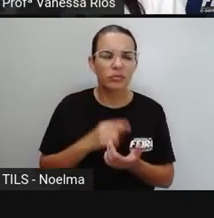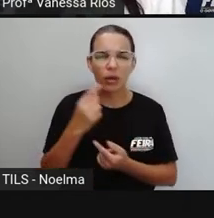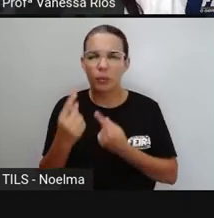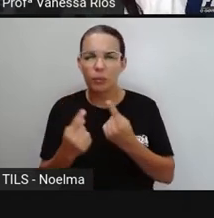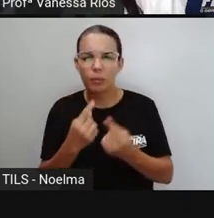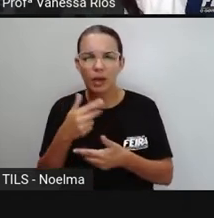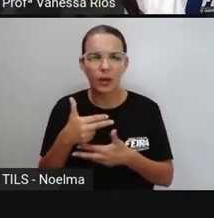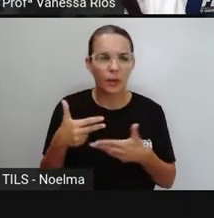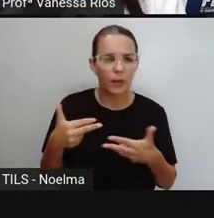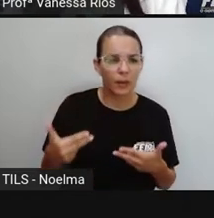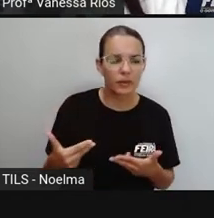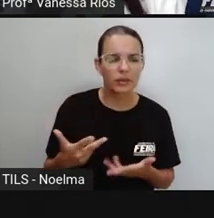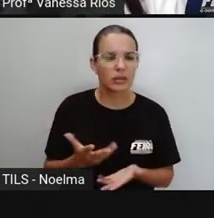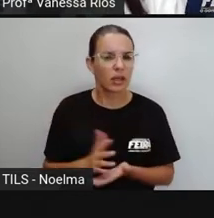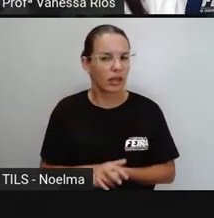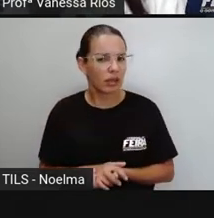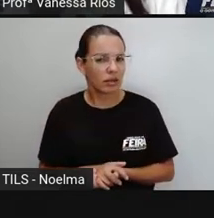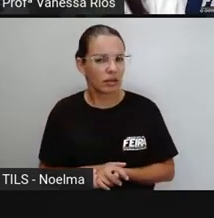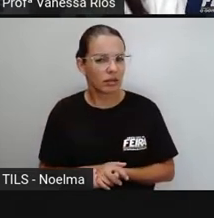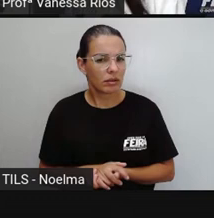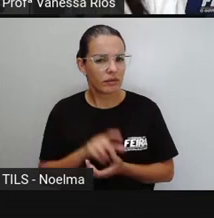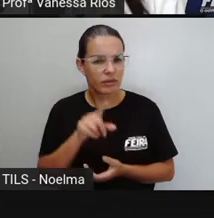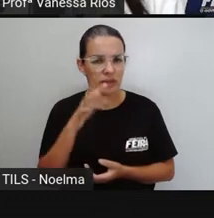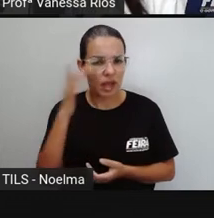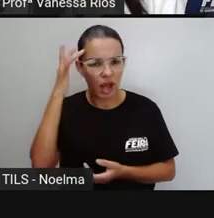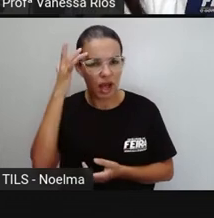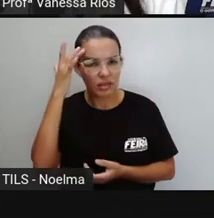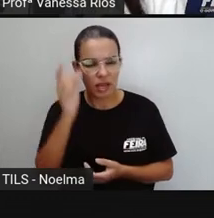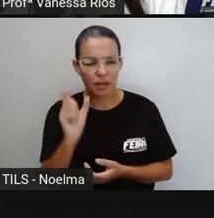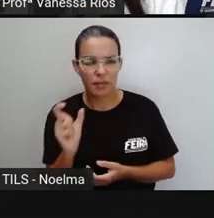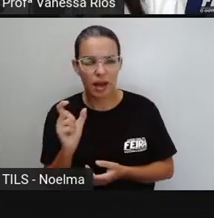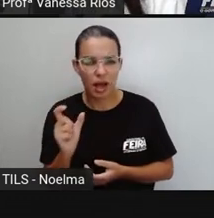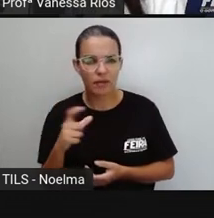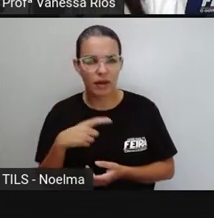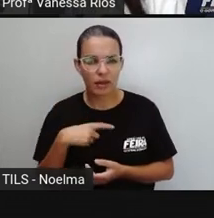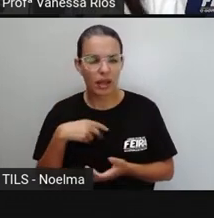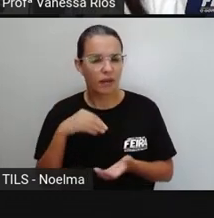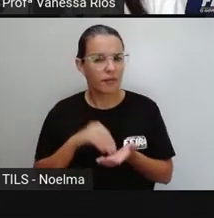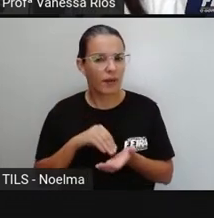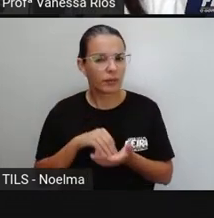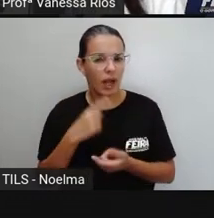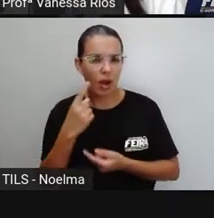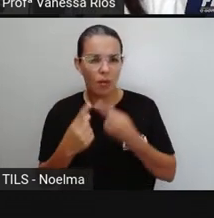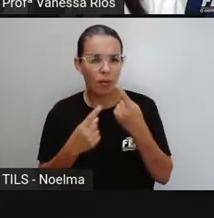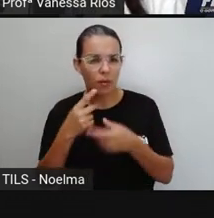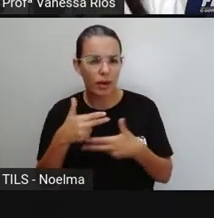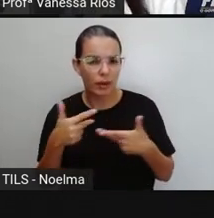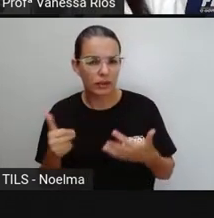Acha que está faltando, não é? Alguma coisa nas palavras que estão aí escritas nessa lista?